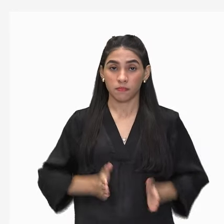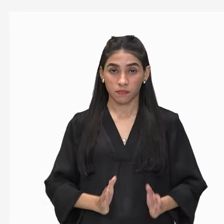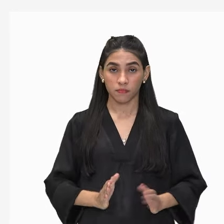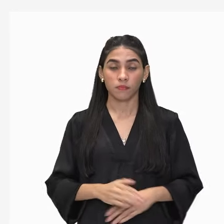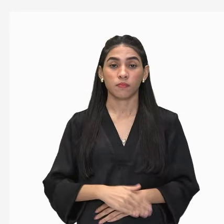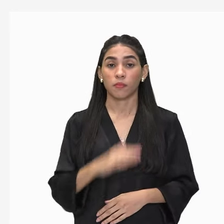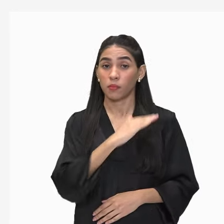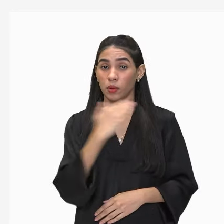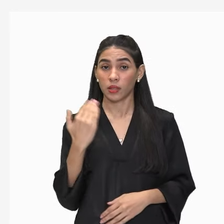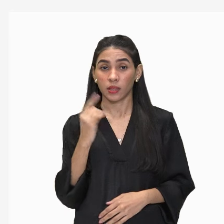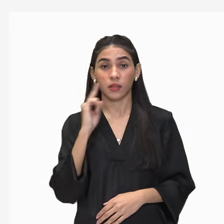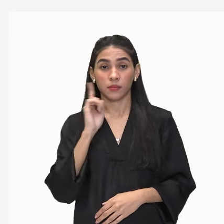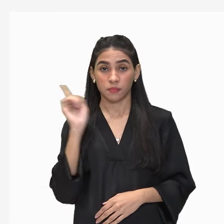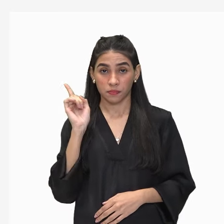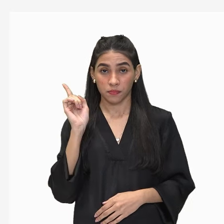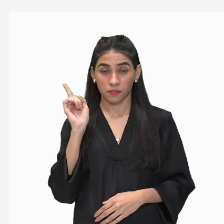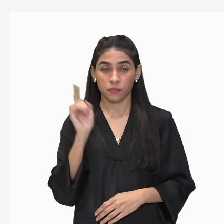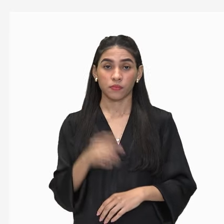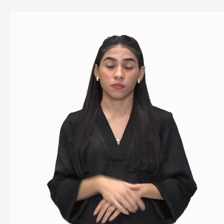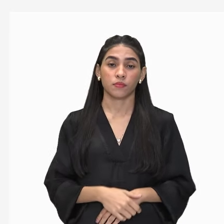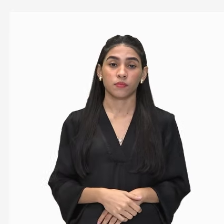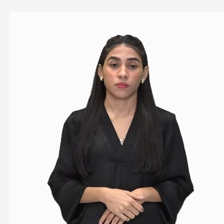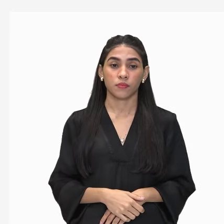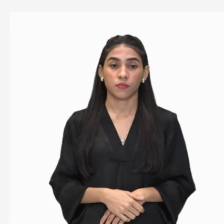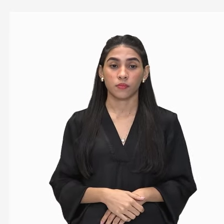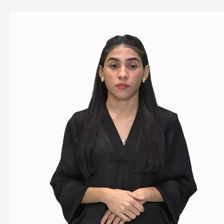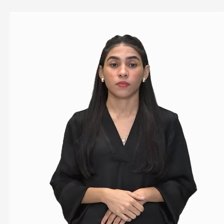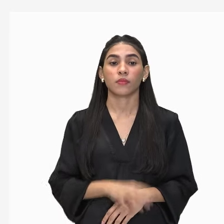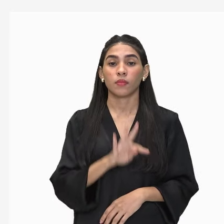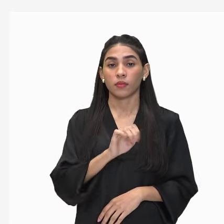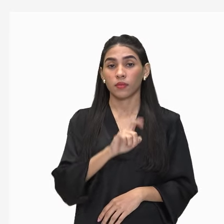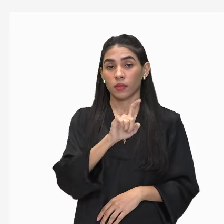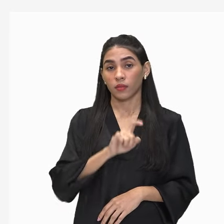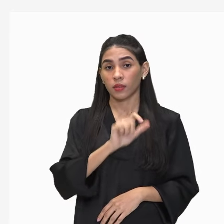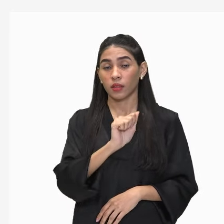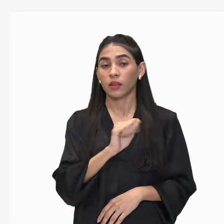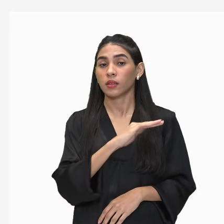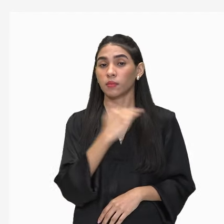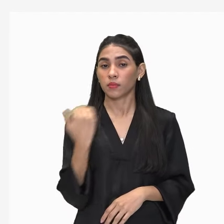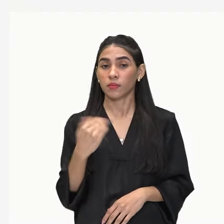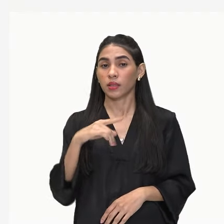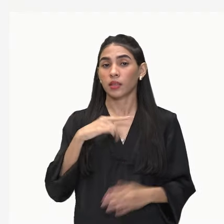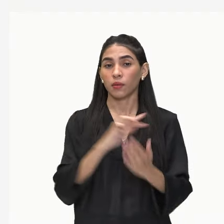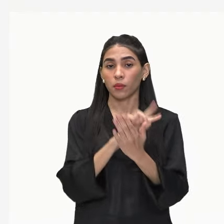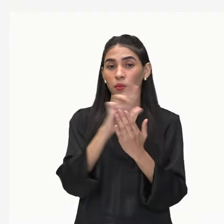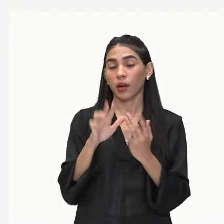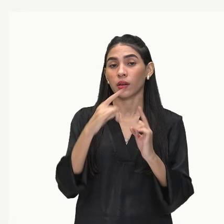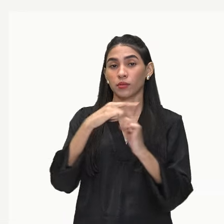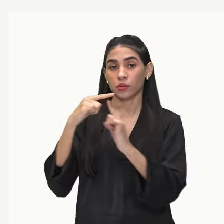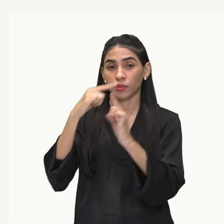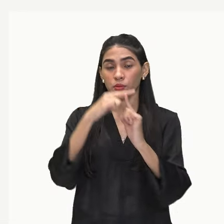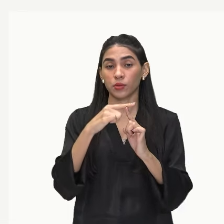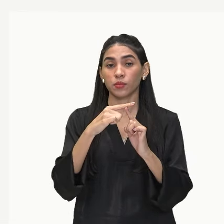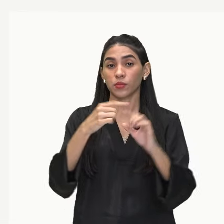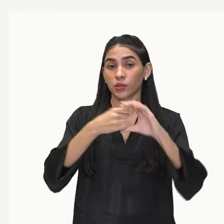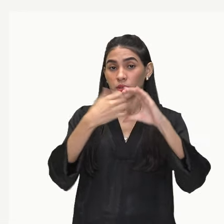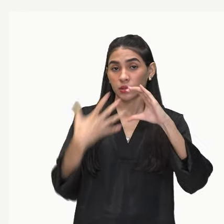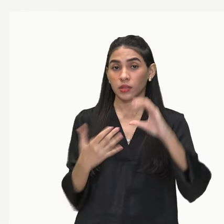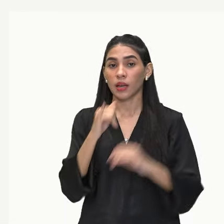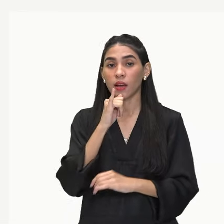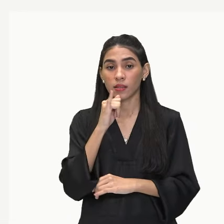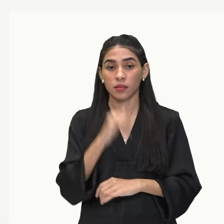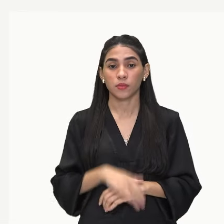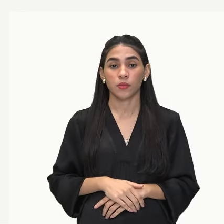mortalidade é quando eles morrem. E a taxa de mortalidade é influenciada por diversos fatores, como a